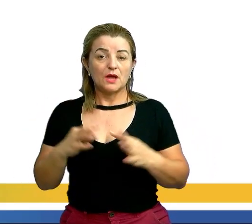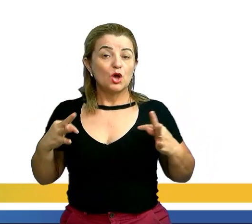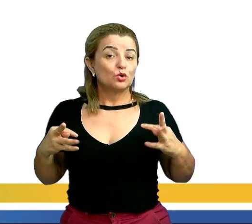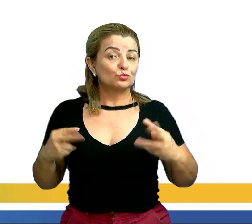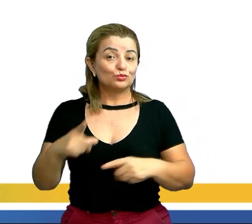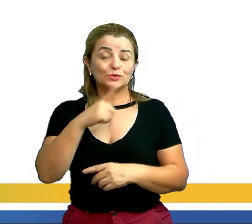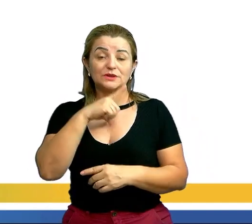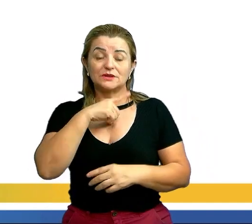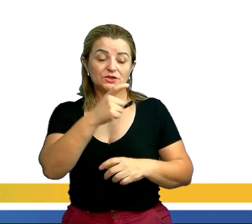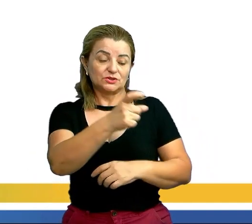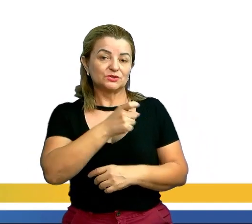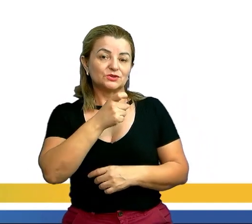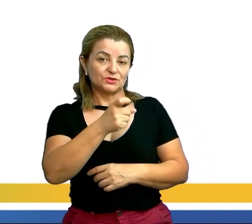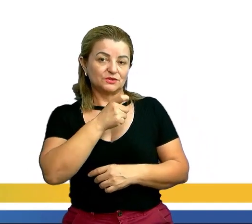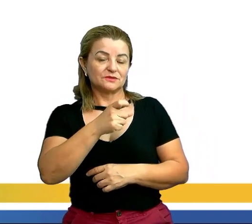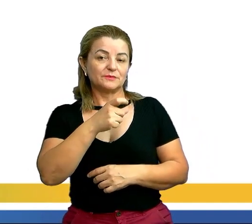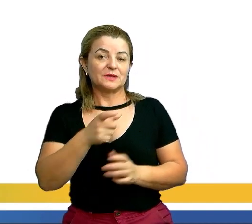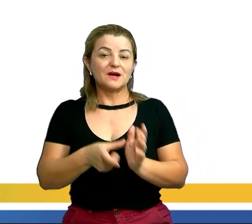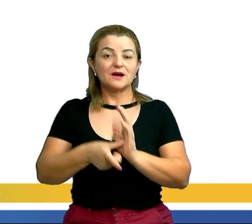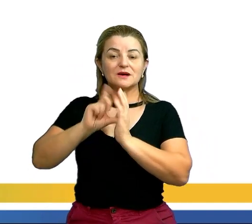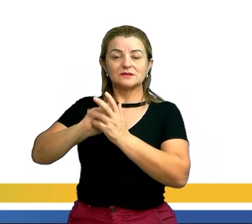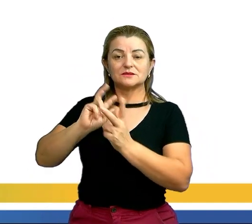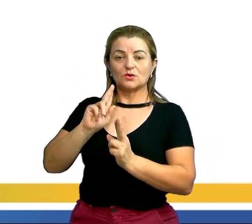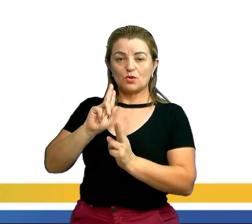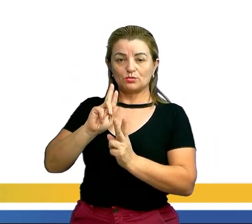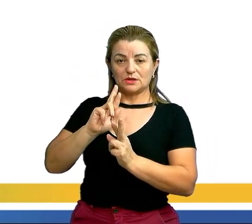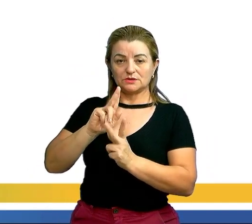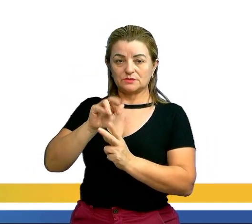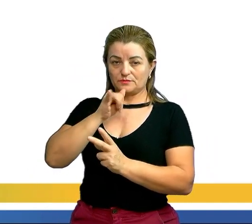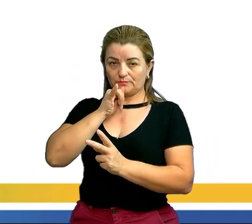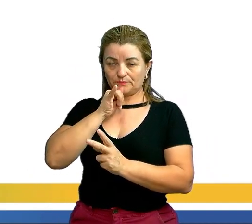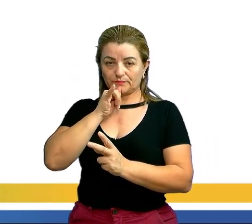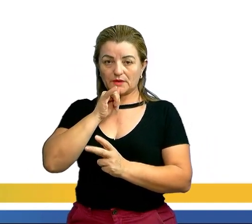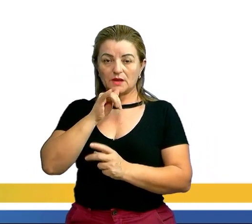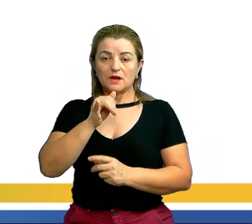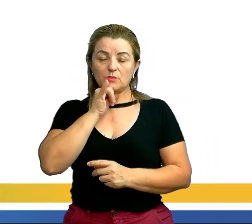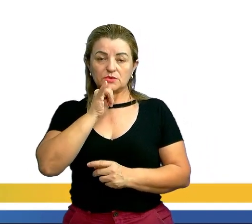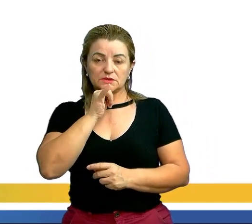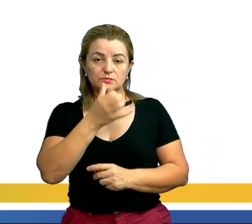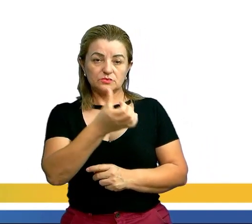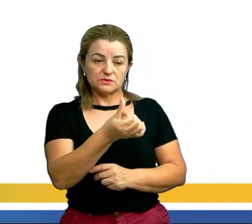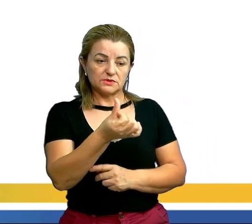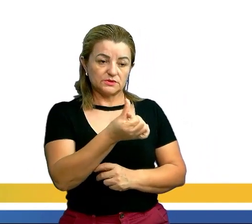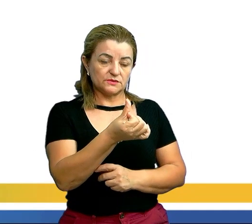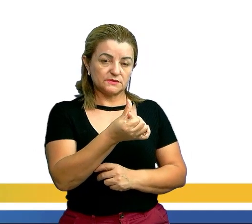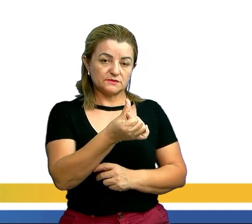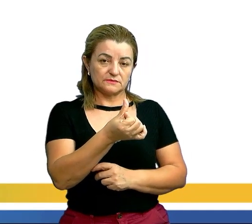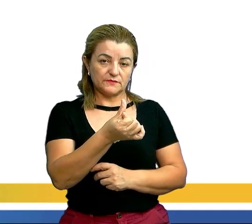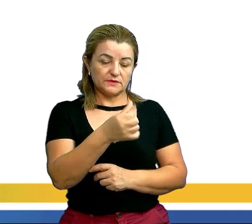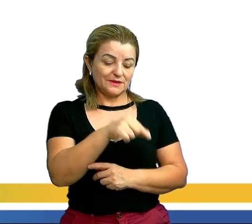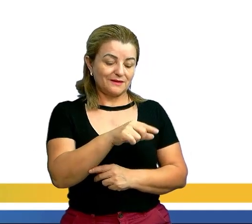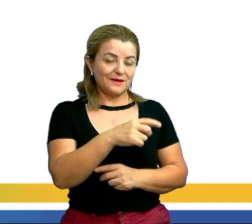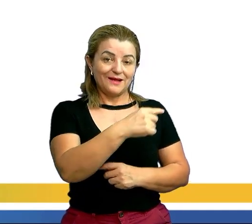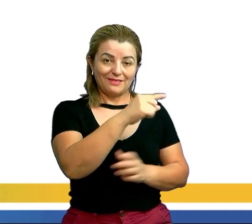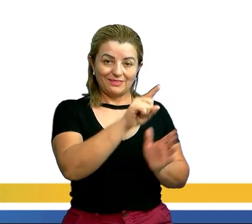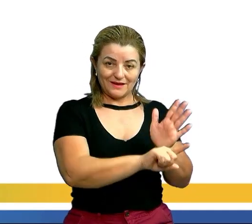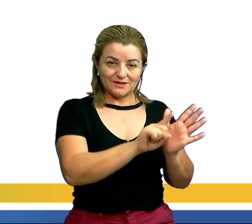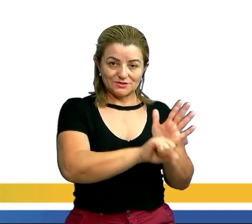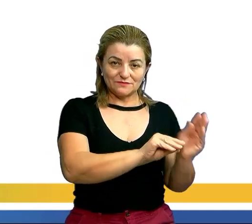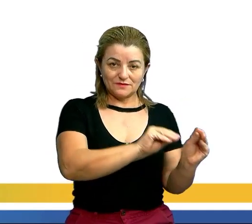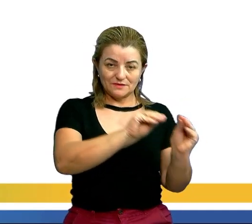tiver X tem que estar antes da igualdade. O 6X vem negativo e o 7.200 passa para lá negativo.